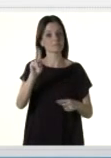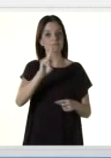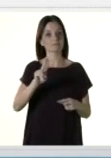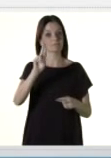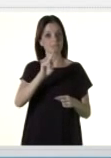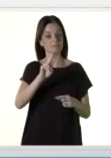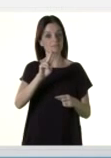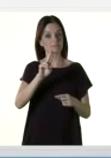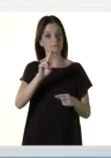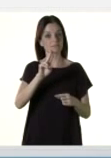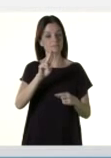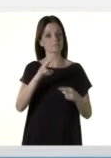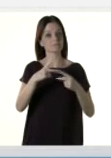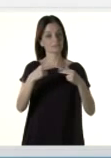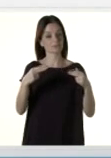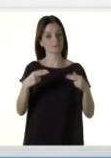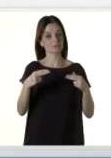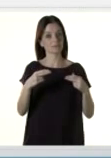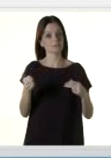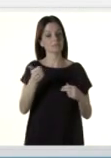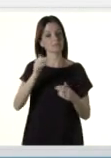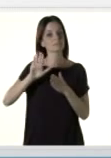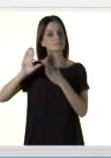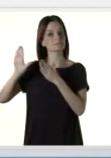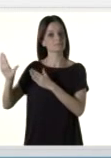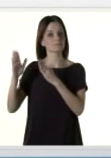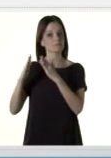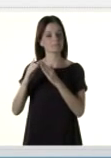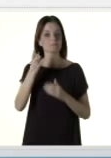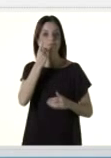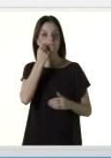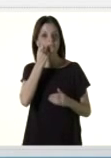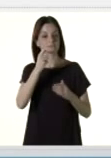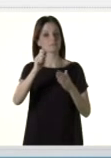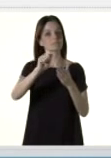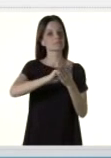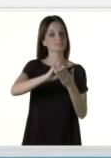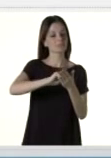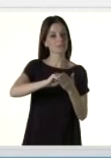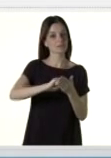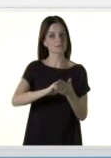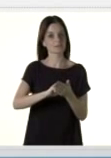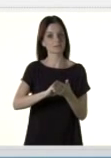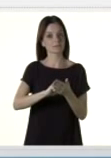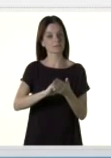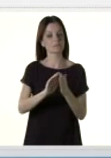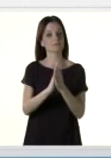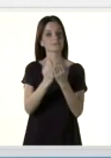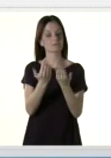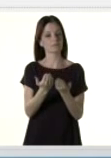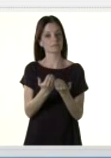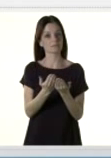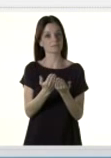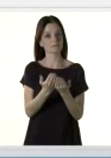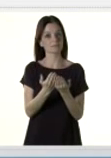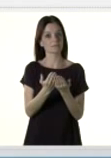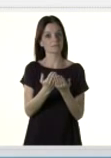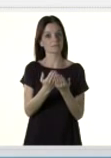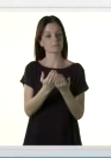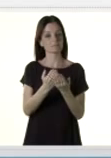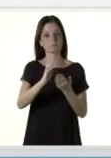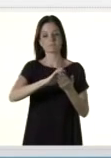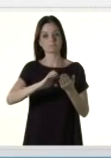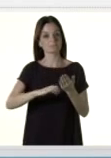usar em hipótese nenhuma, a sugestão é que você não leve lápis, lapiseira, borracha, livros e